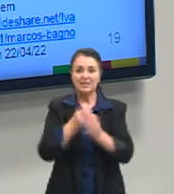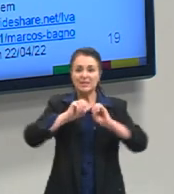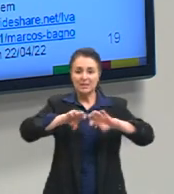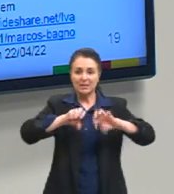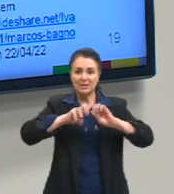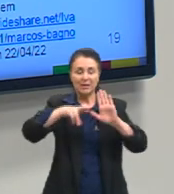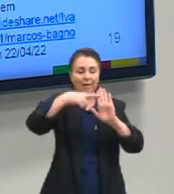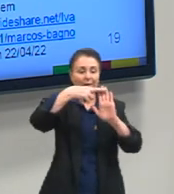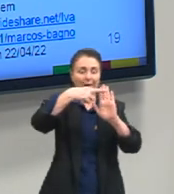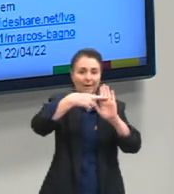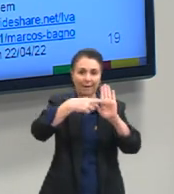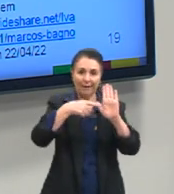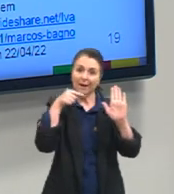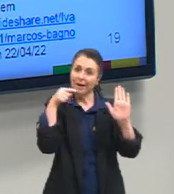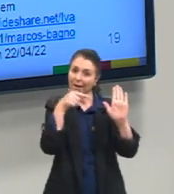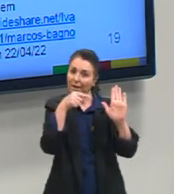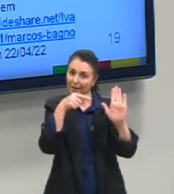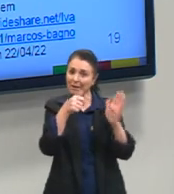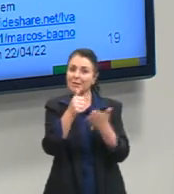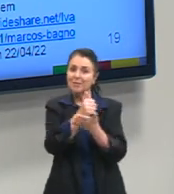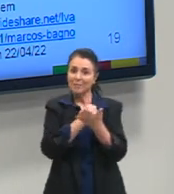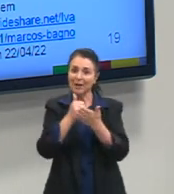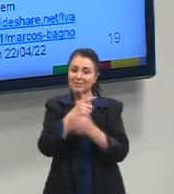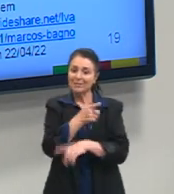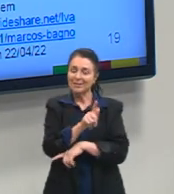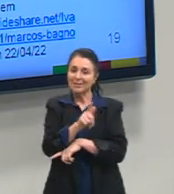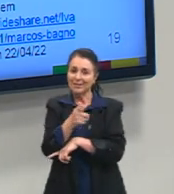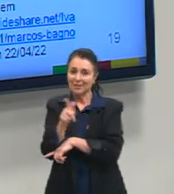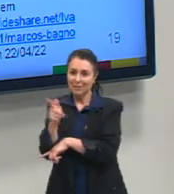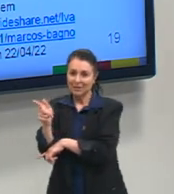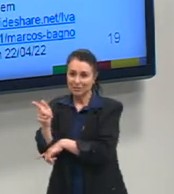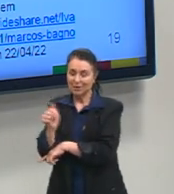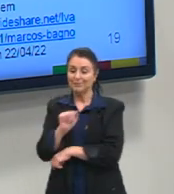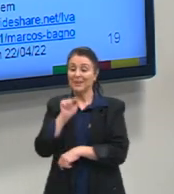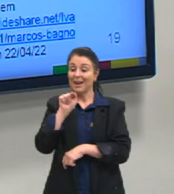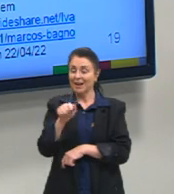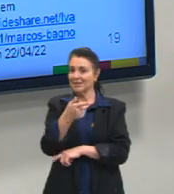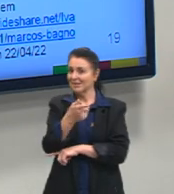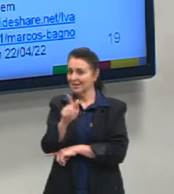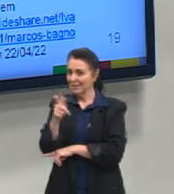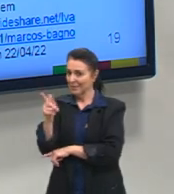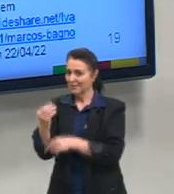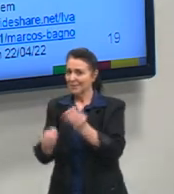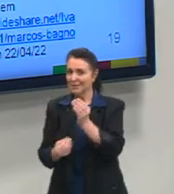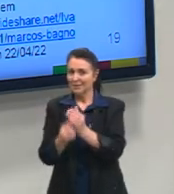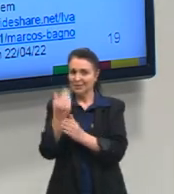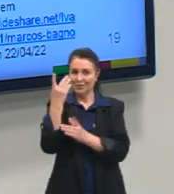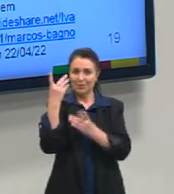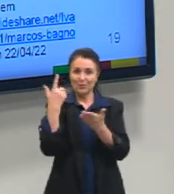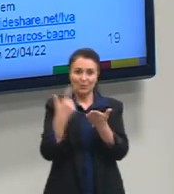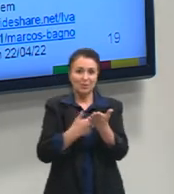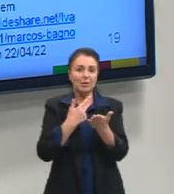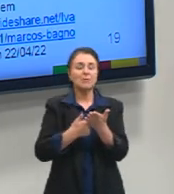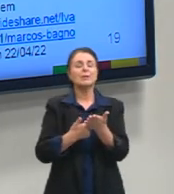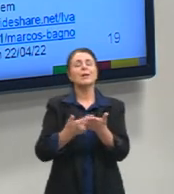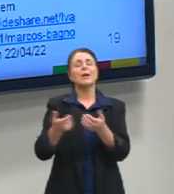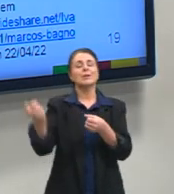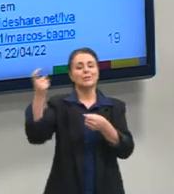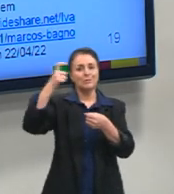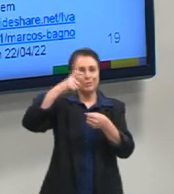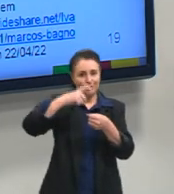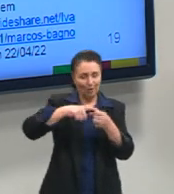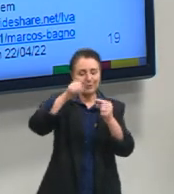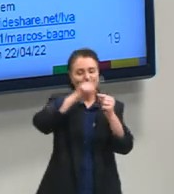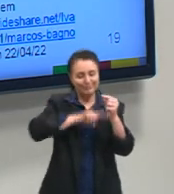essas regras são baseadas na gramática, é essa gramática que produz os livros, e a gente volta lá para o início desse